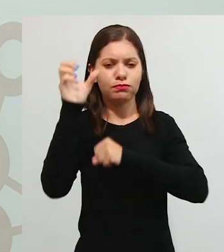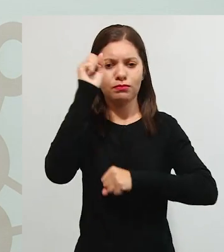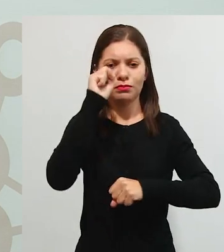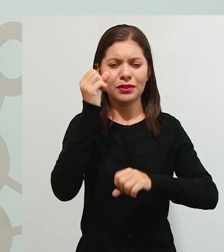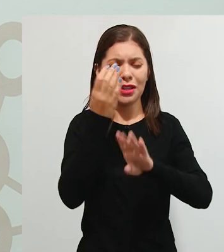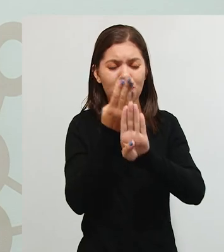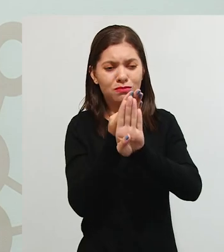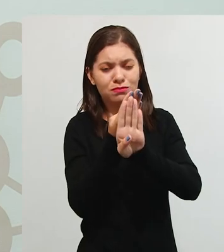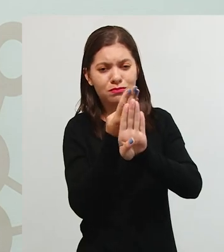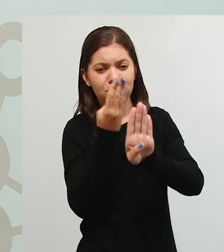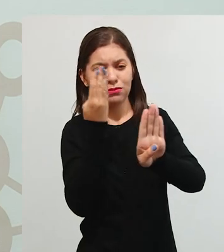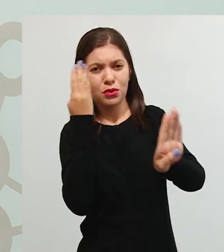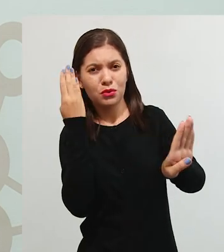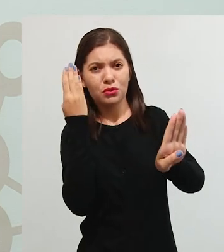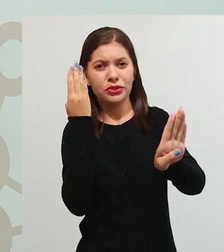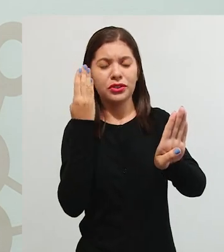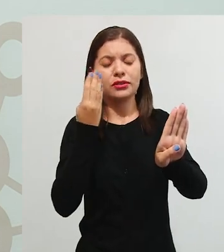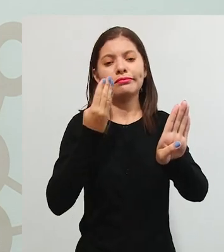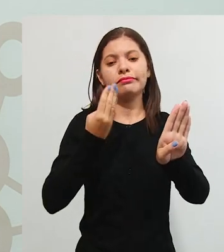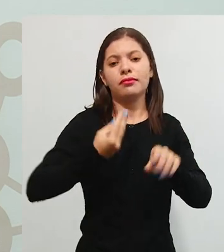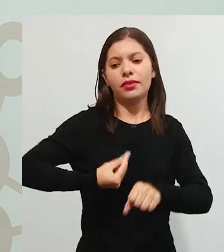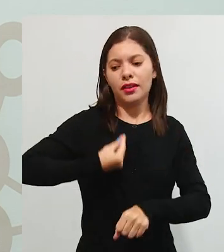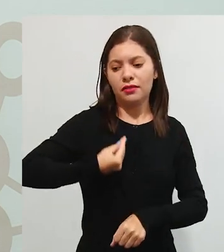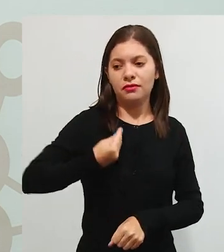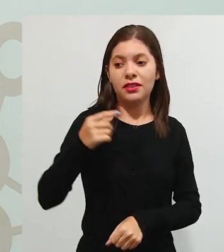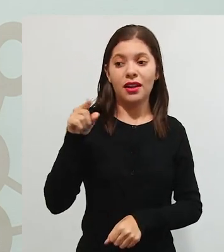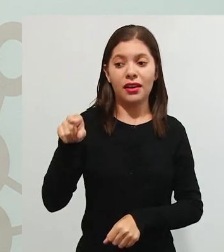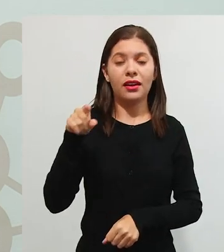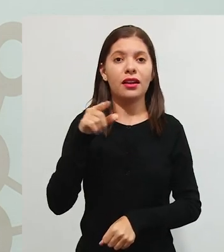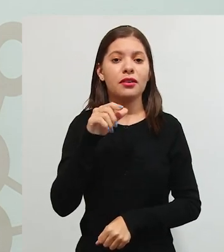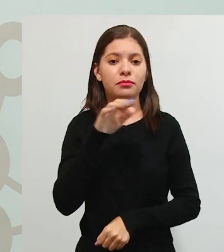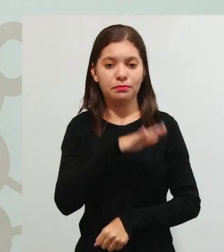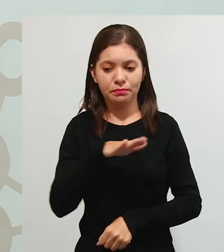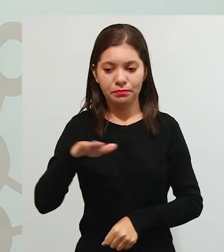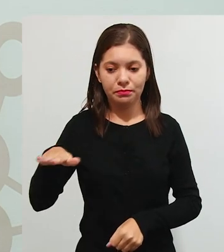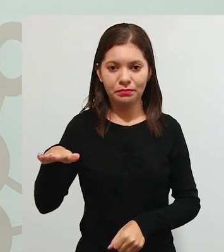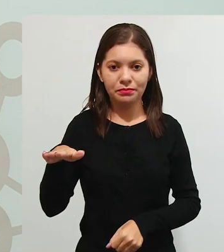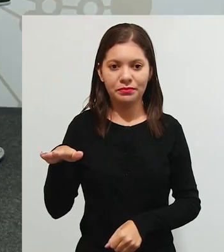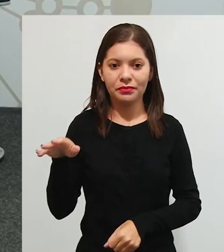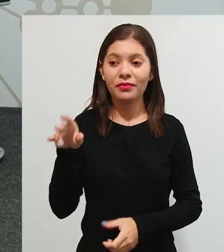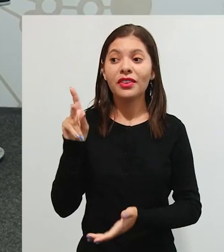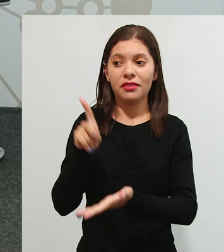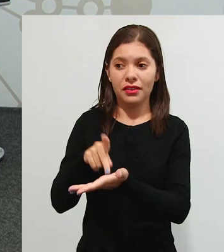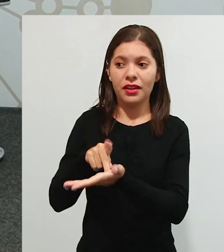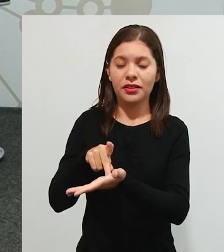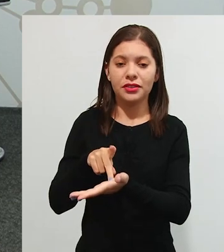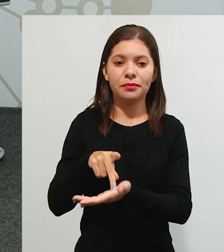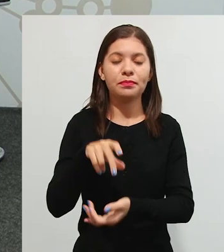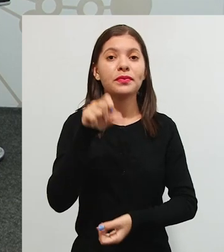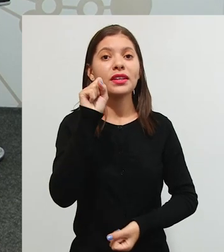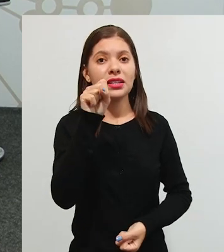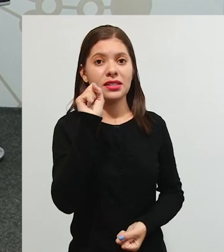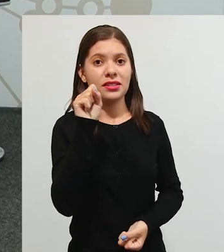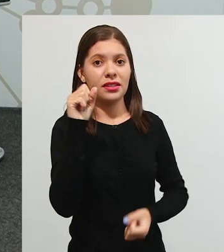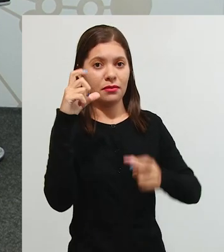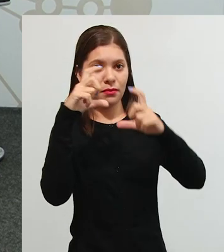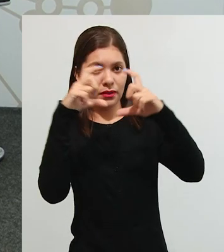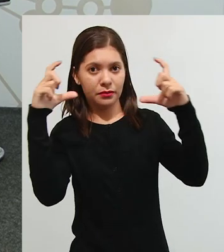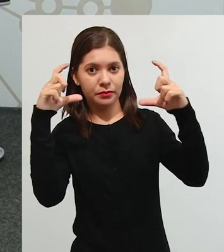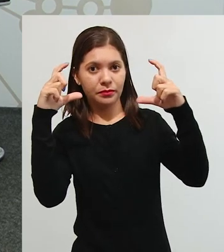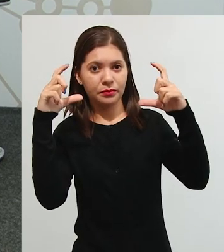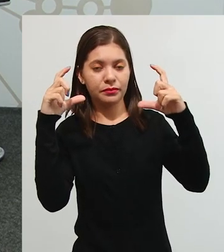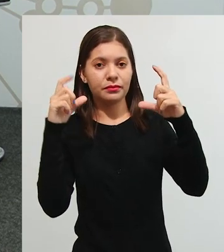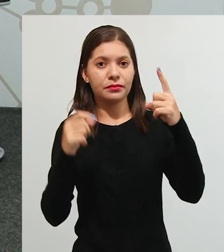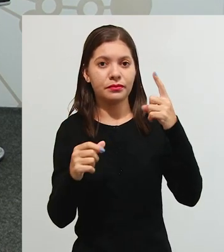desassociada, desassociado da vida daquela criança, não é, Rosângela? Isso. Então, ali na